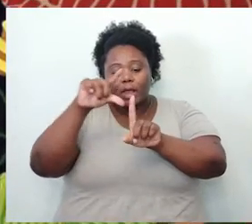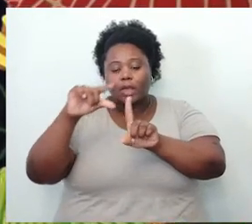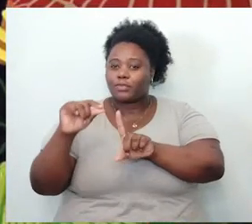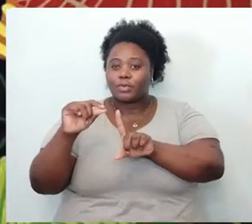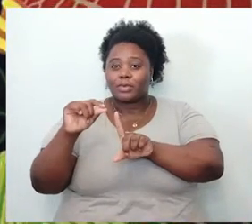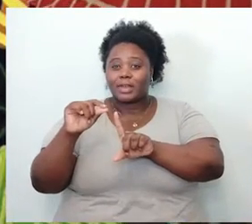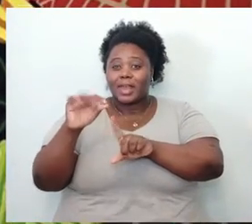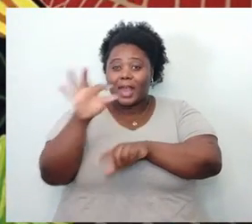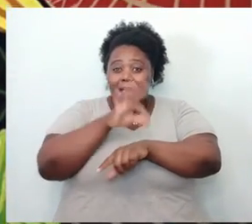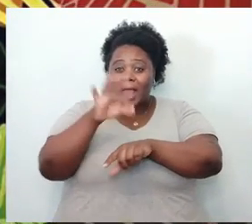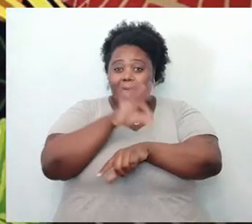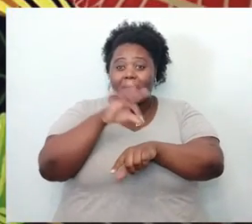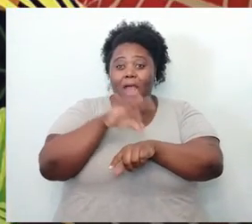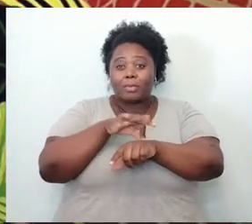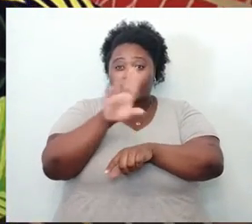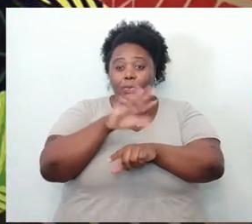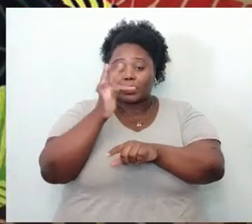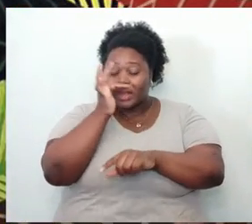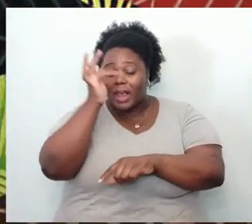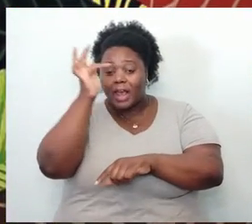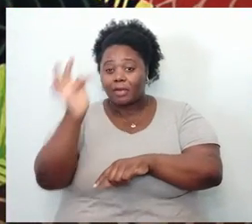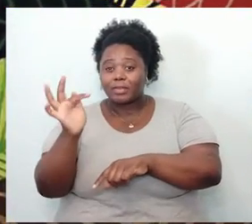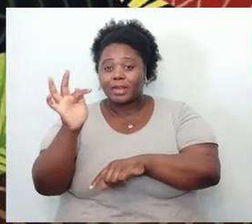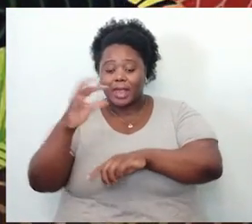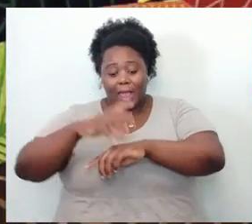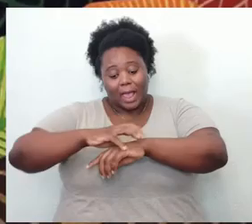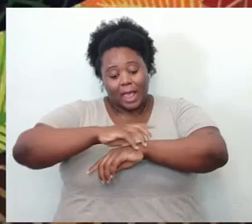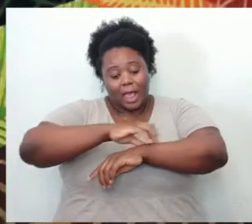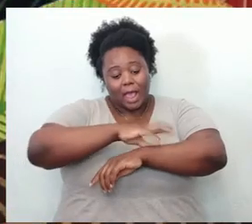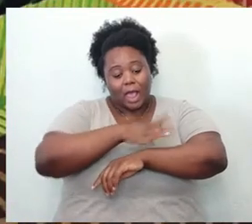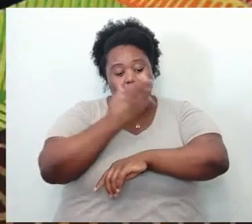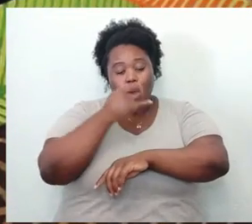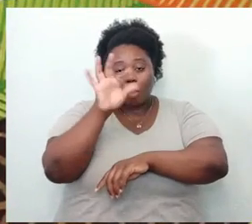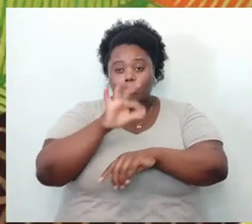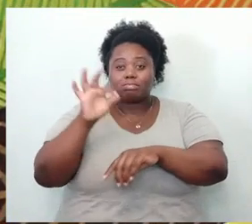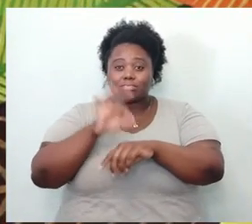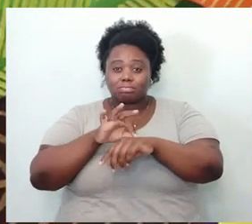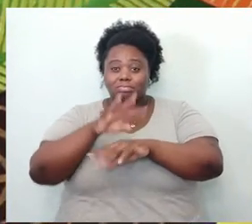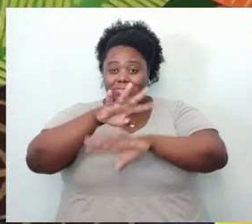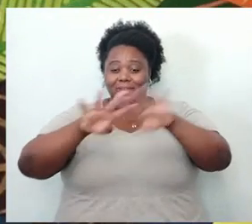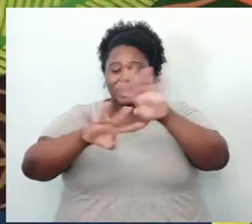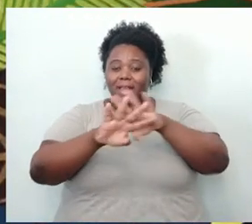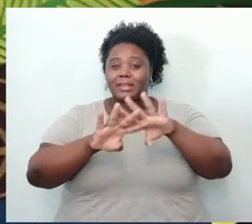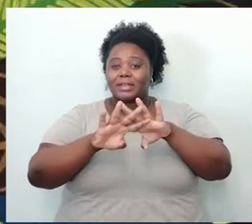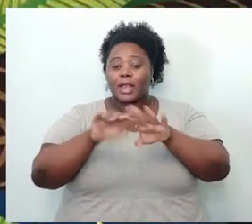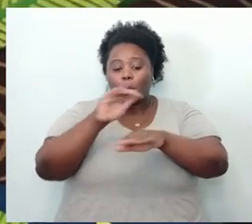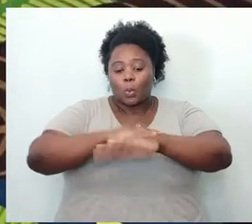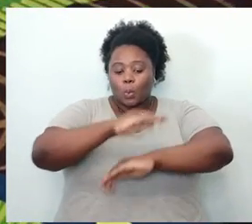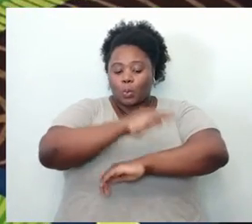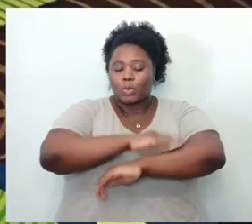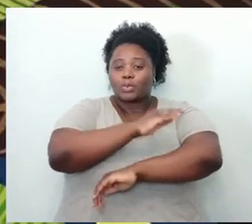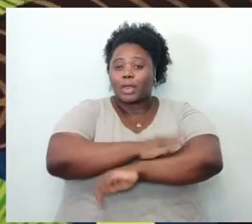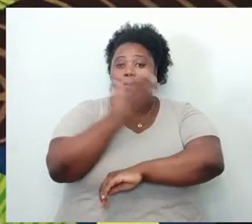A abelha chupa o néctar da flor. A aranha come a abelha pela teia. O sapo